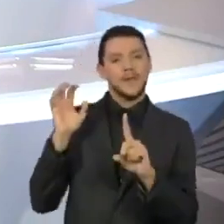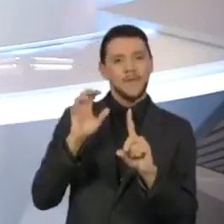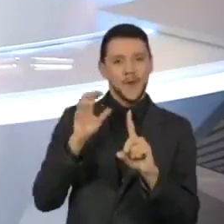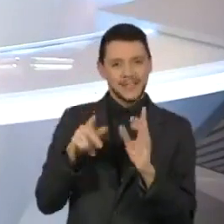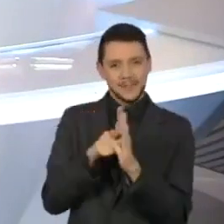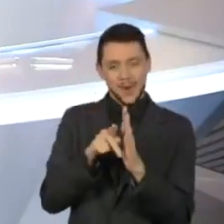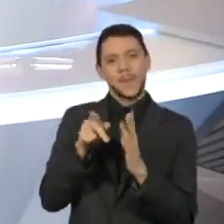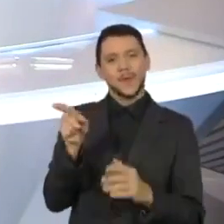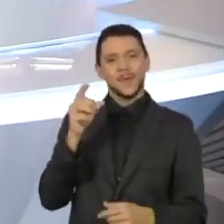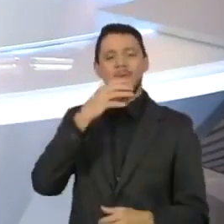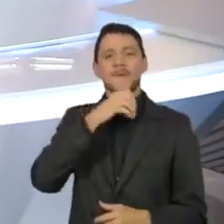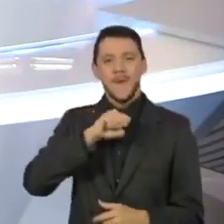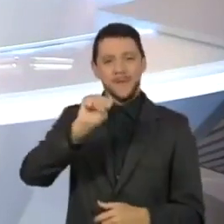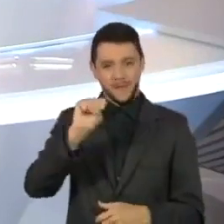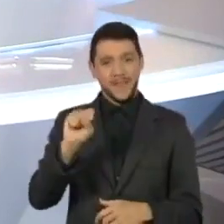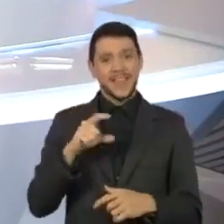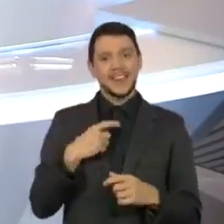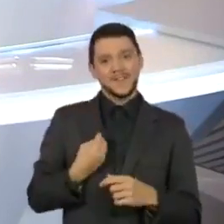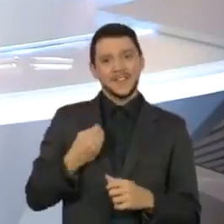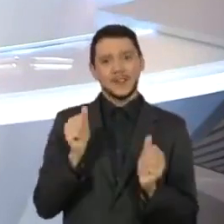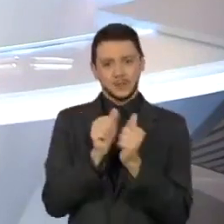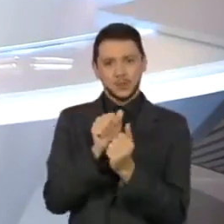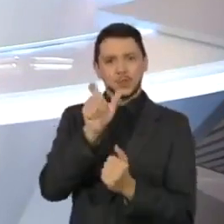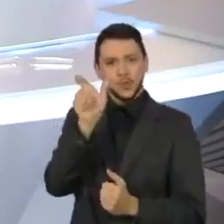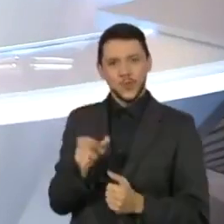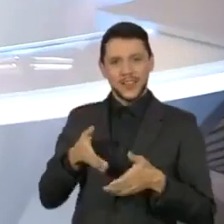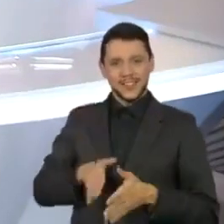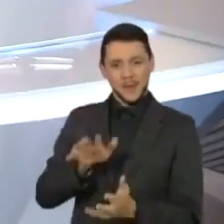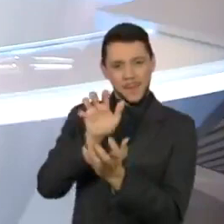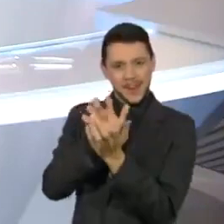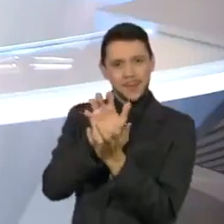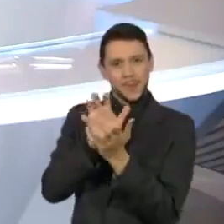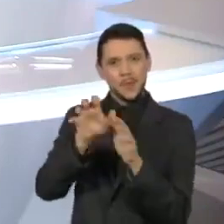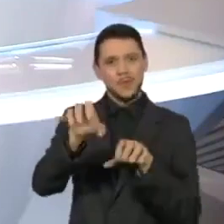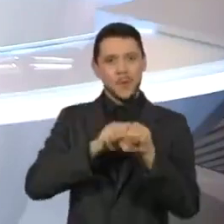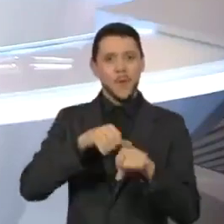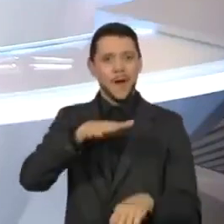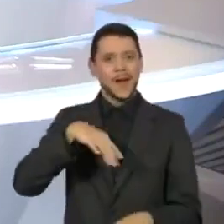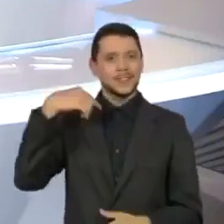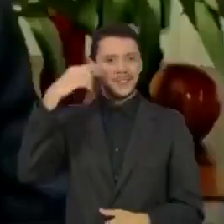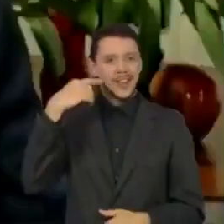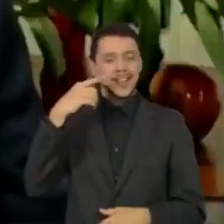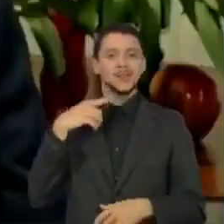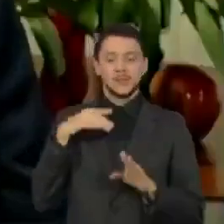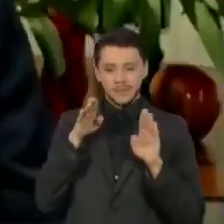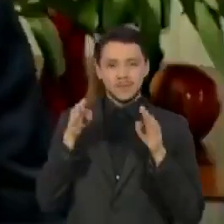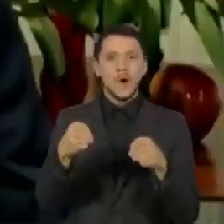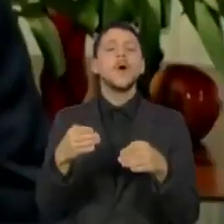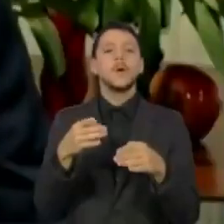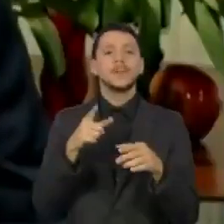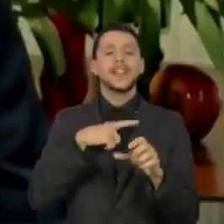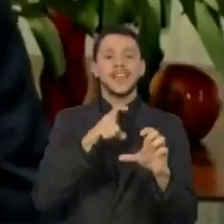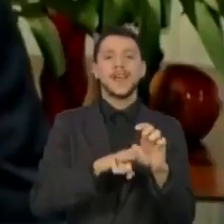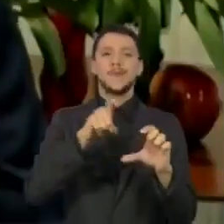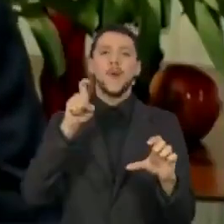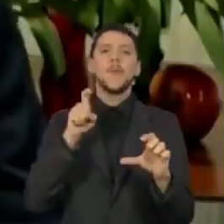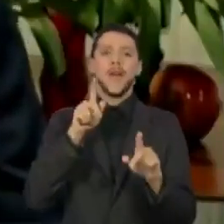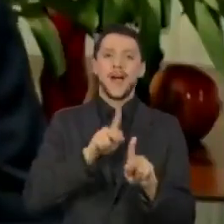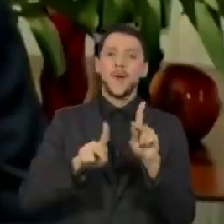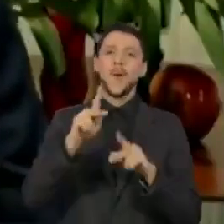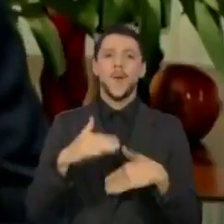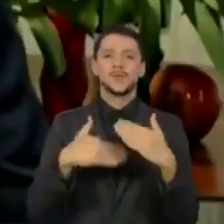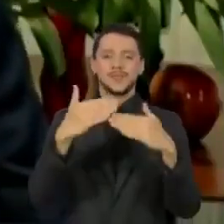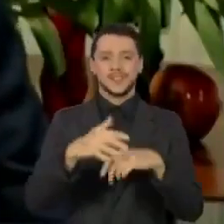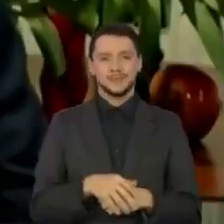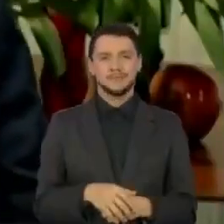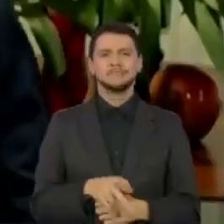pernambucano que se formou em direito, mas dedicou a vida à construção da autonomia popular. Sempre foi boa a medida em que